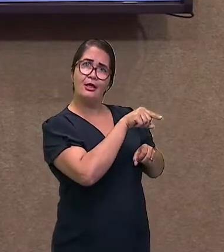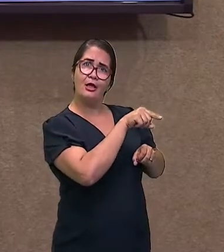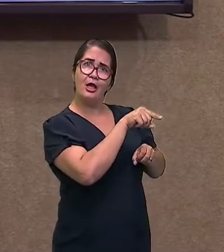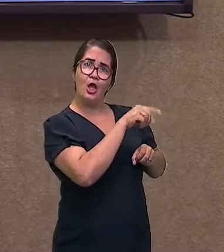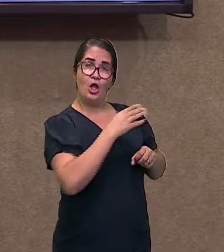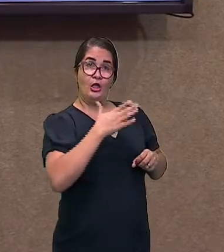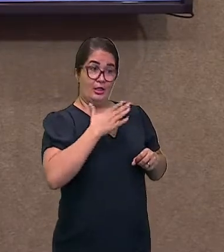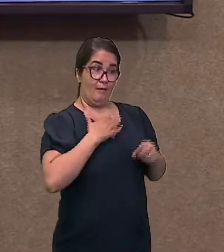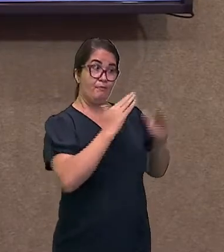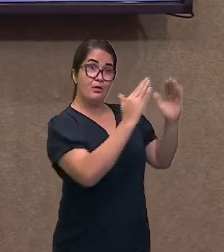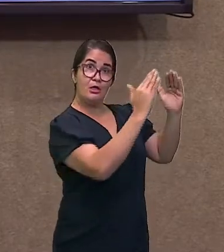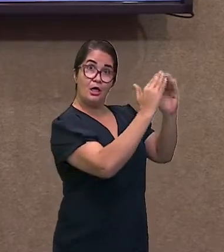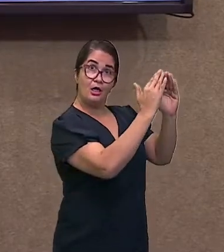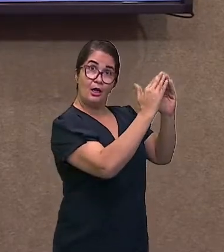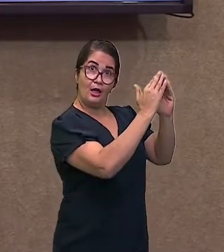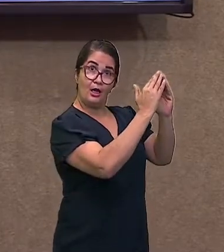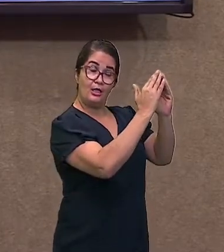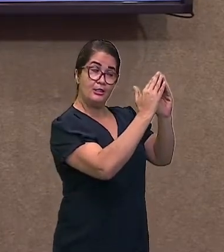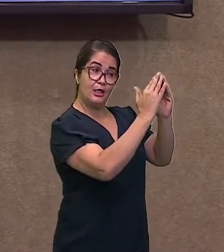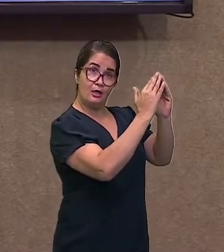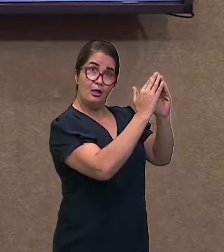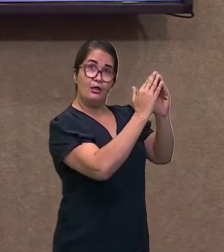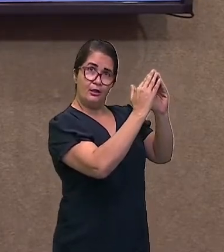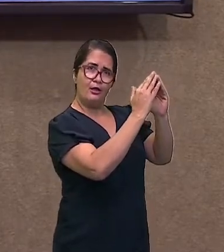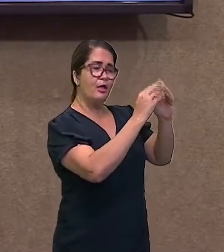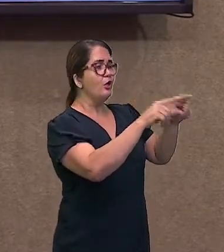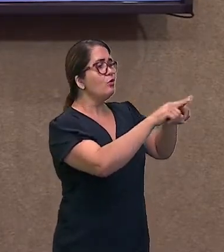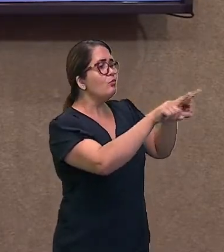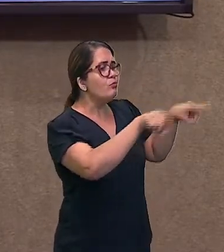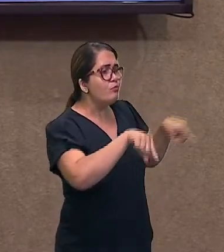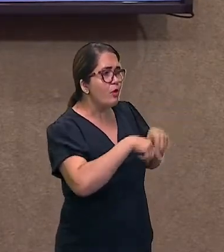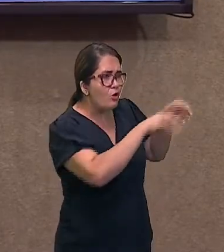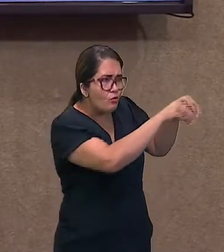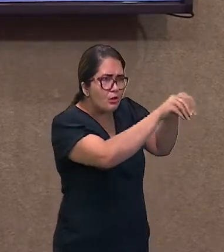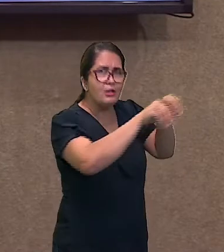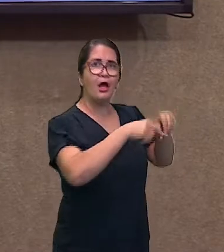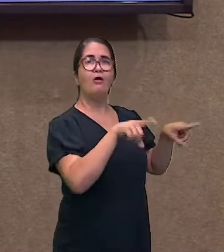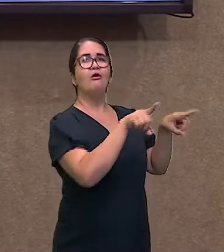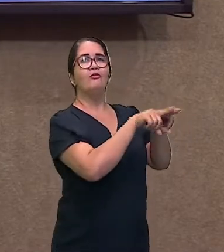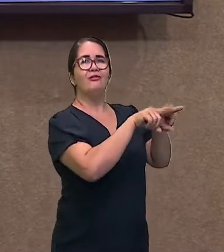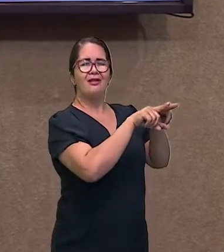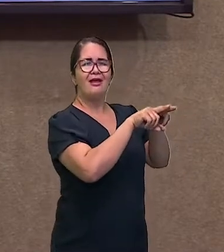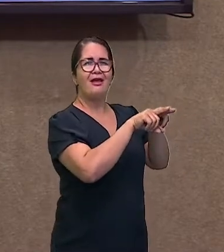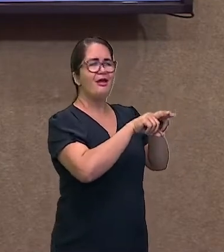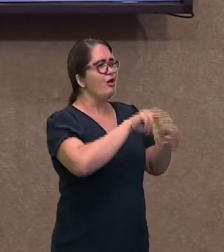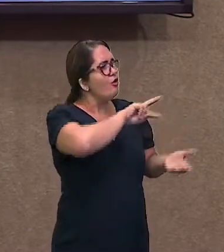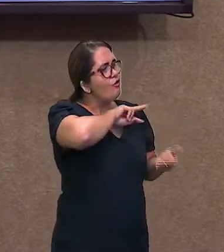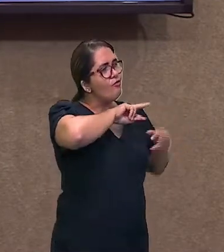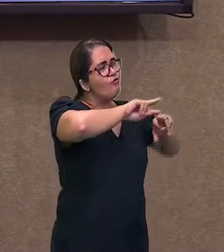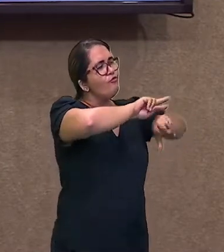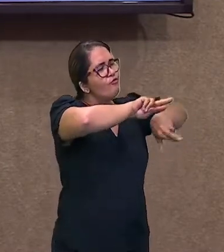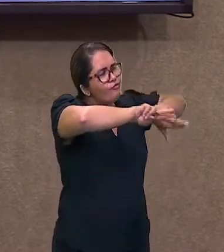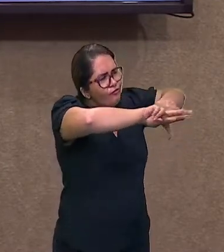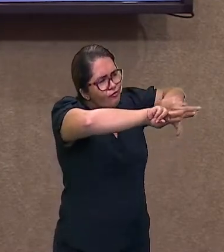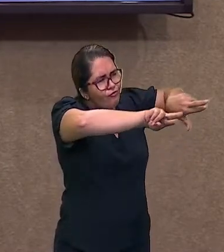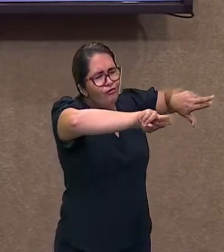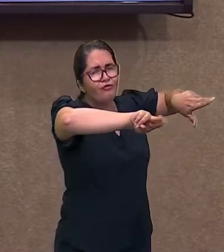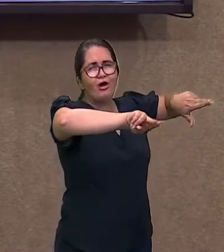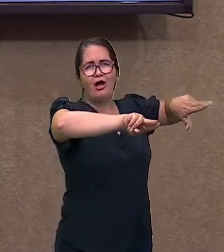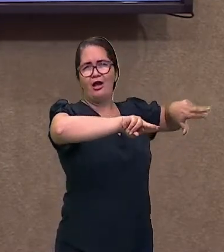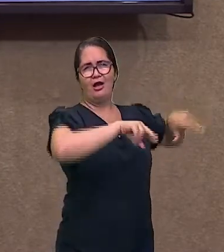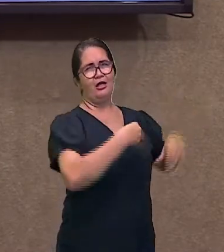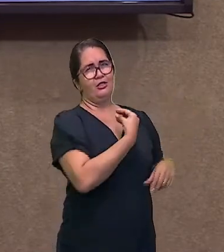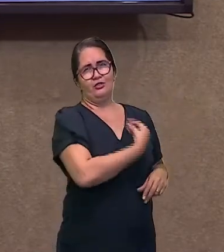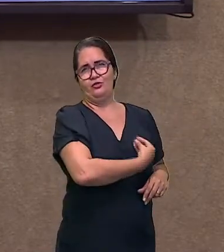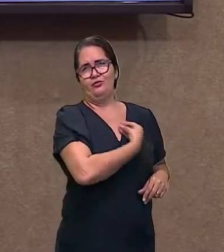mais ou menos pássaros, abelhas, outros animais, outros